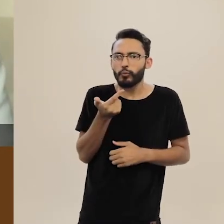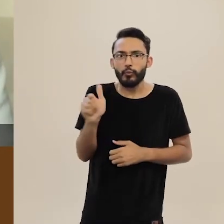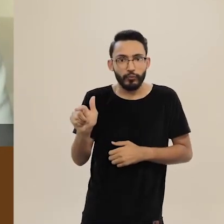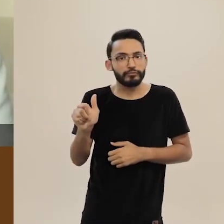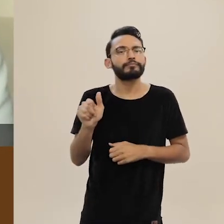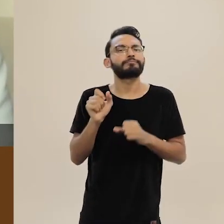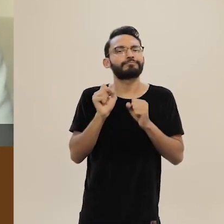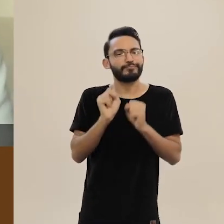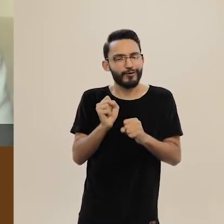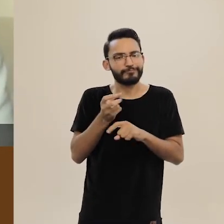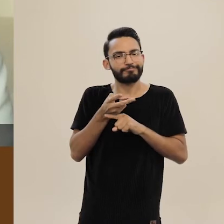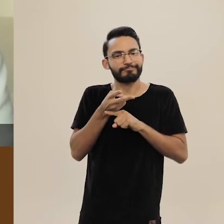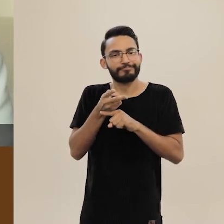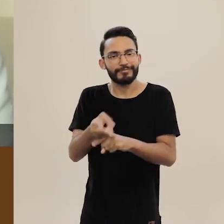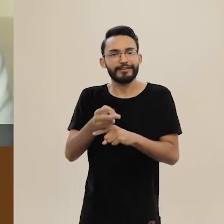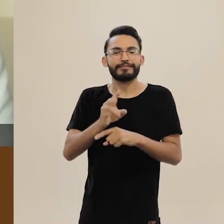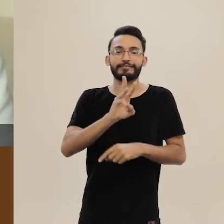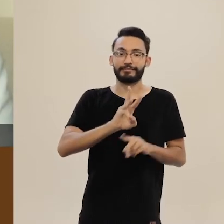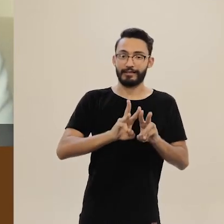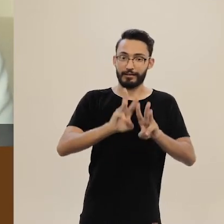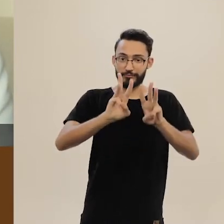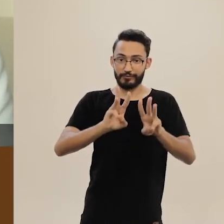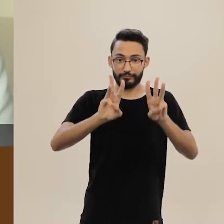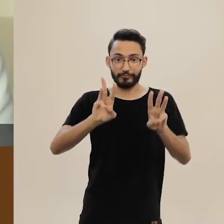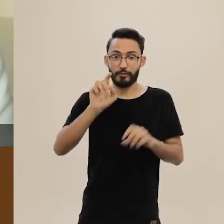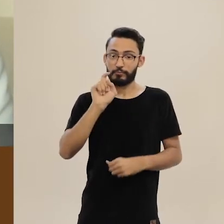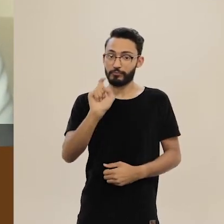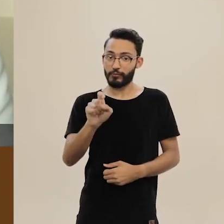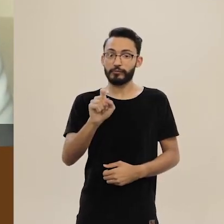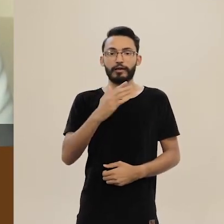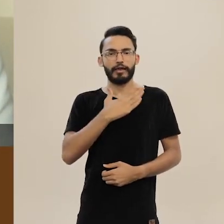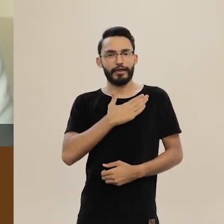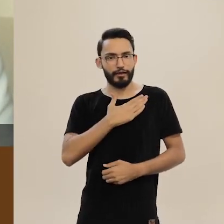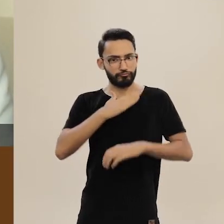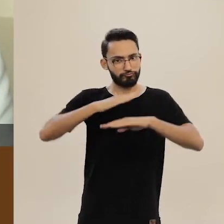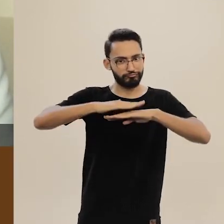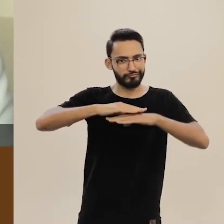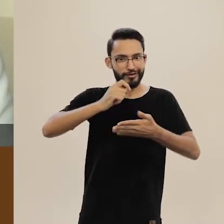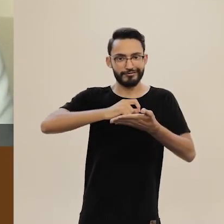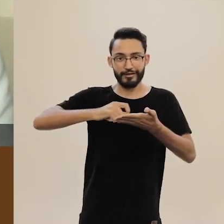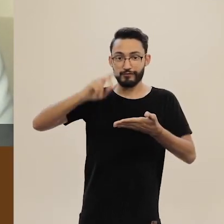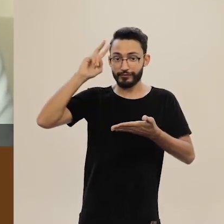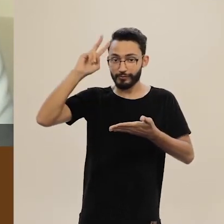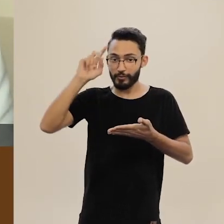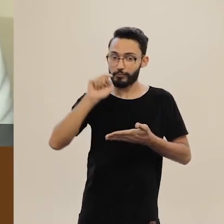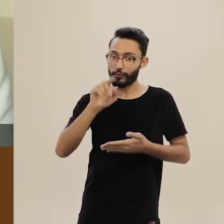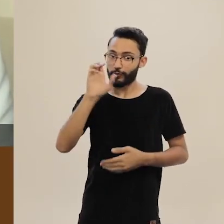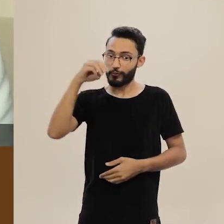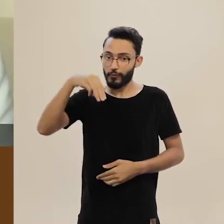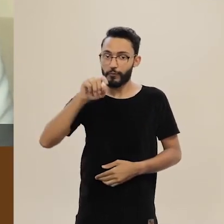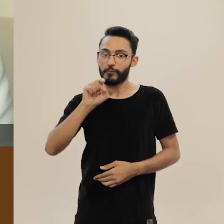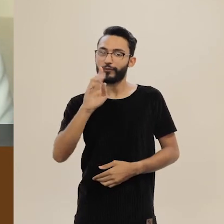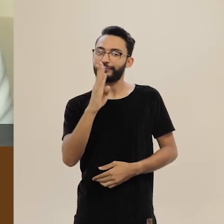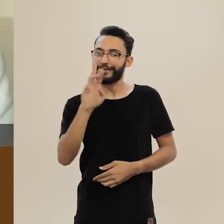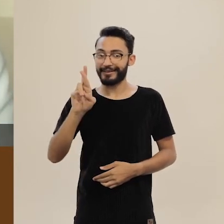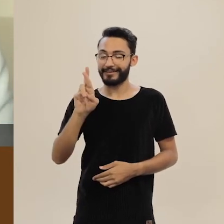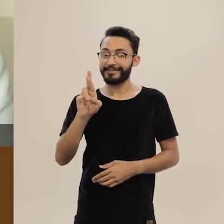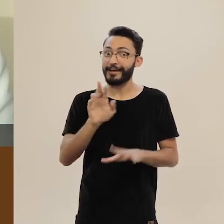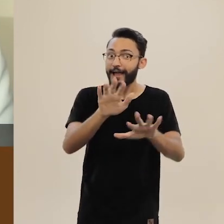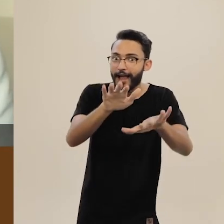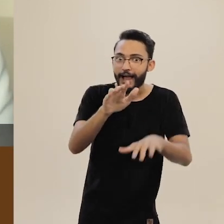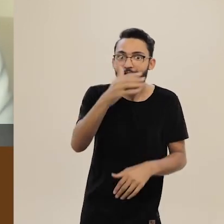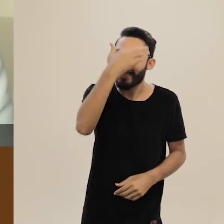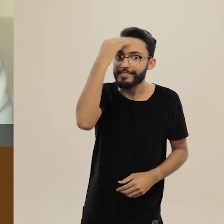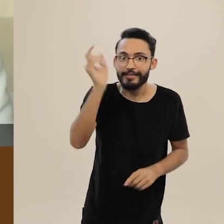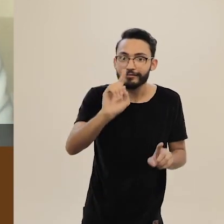como esse, acesse o site www.euescrevassahistoria.com.br E,